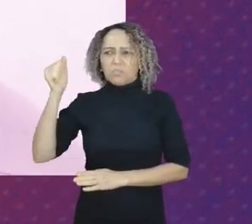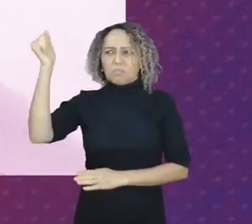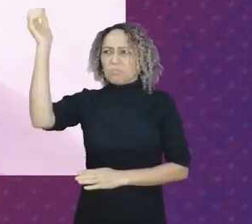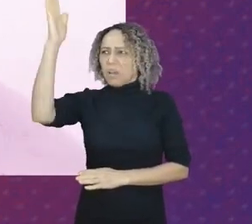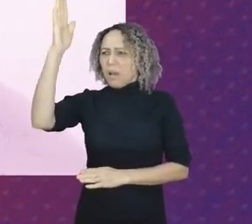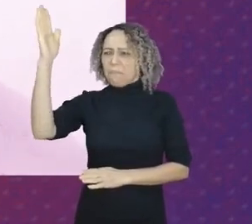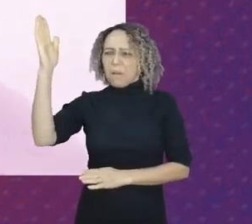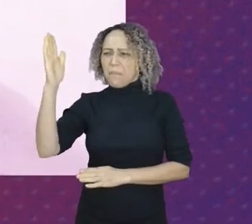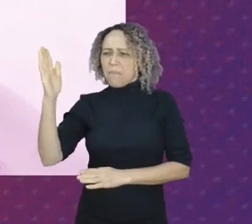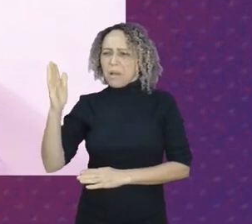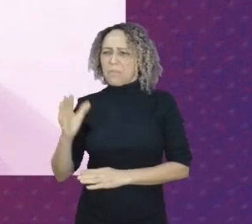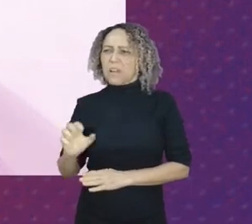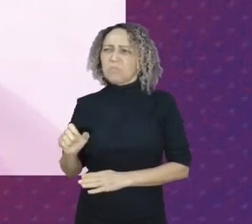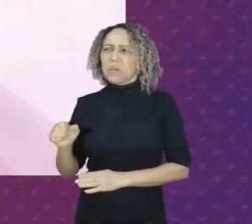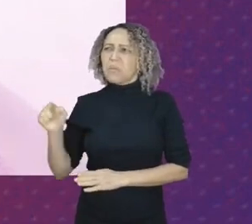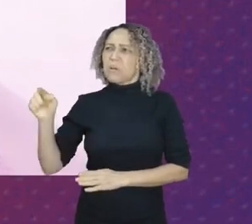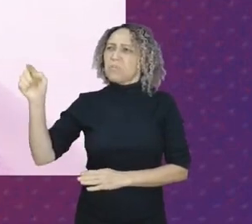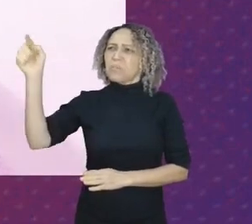desse país,